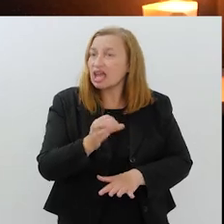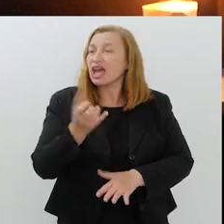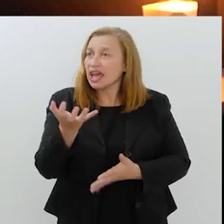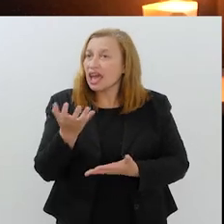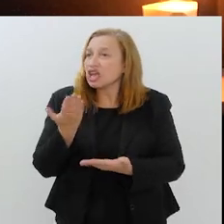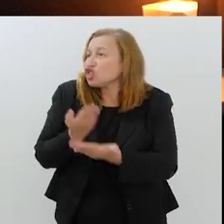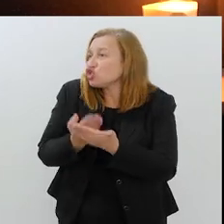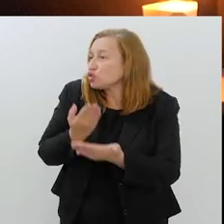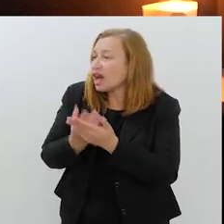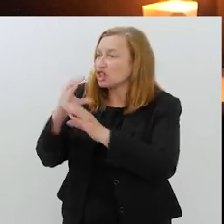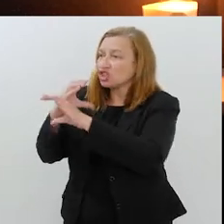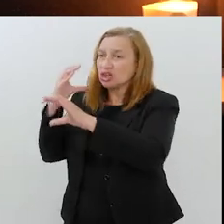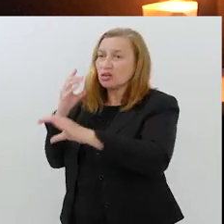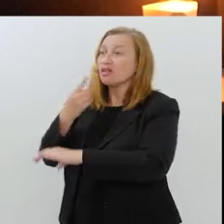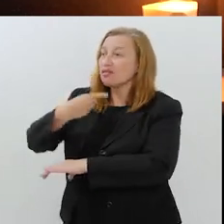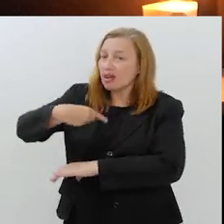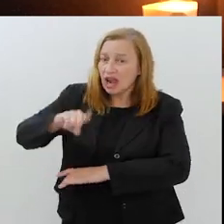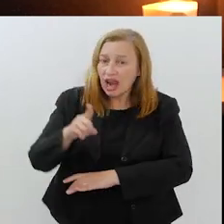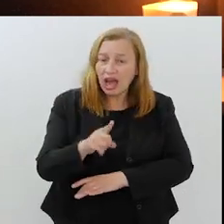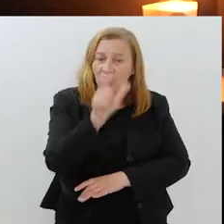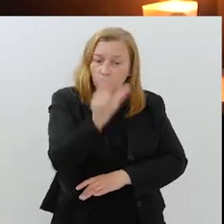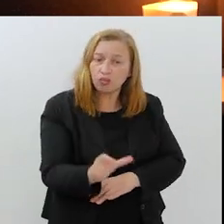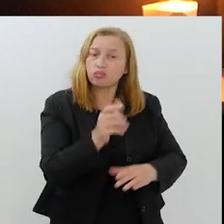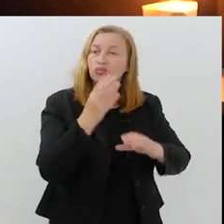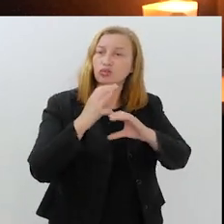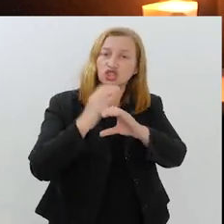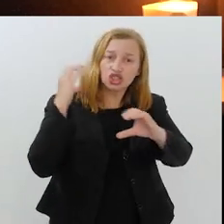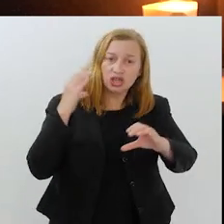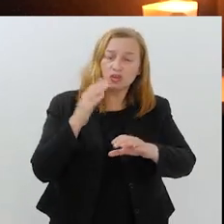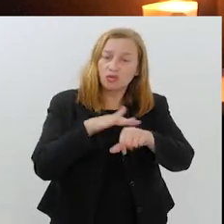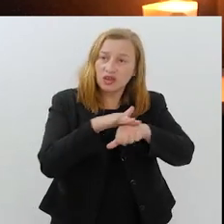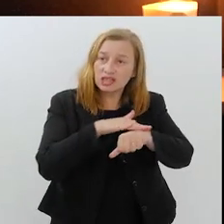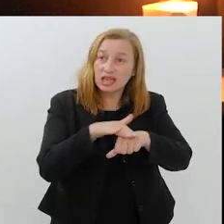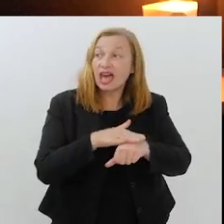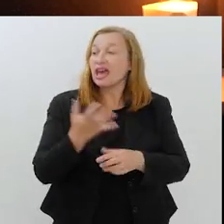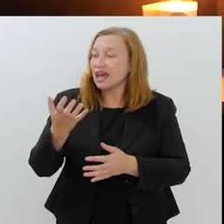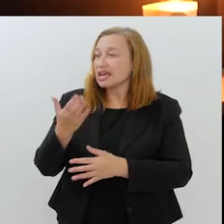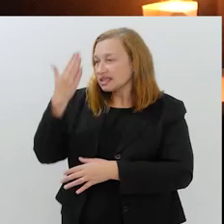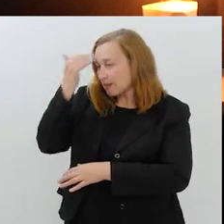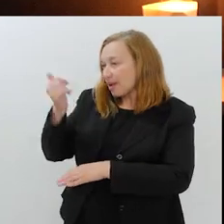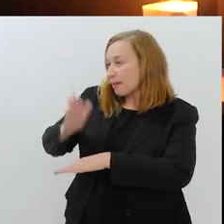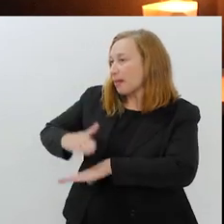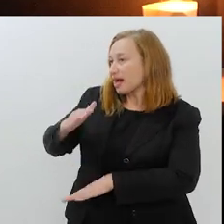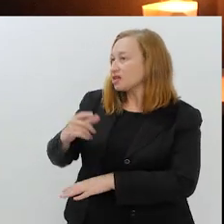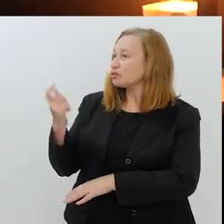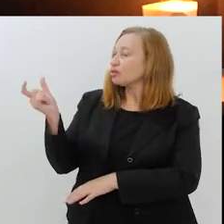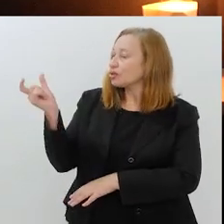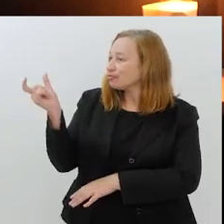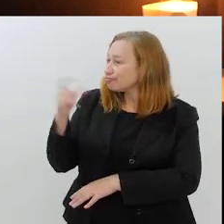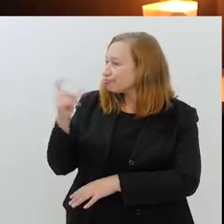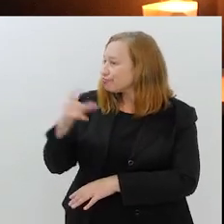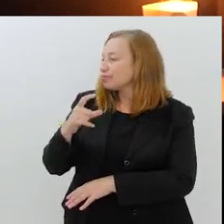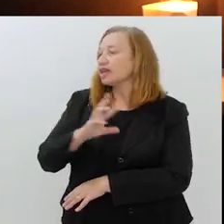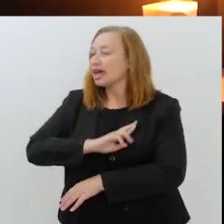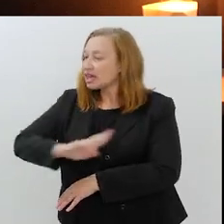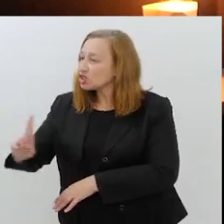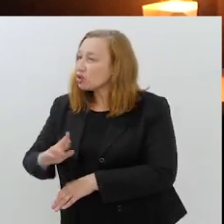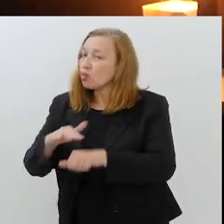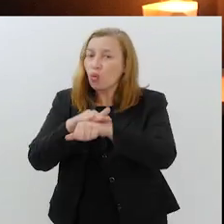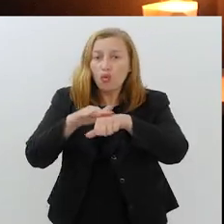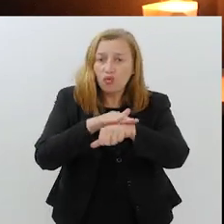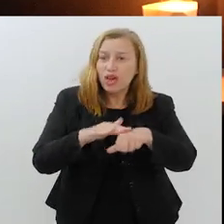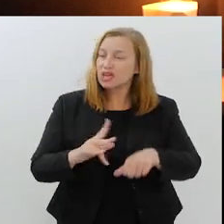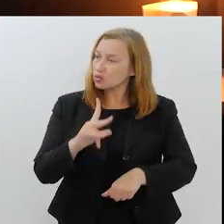né? Então, se você quer estudar sobre engenharia, vá falar com o engenheiro, né? Se você quer saber mais sobre o Islã, fale com o